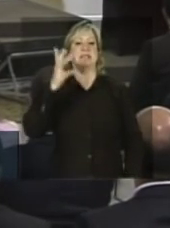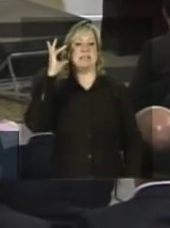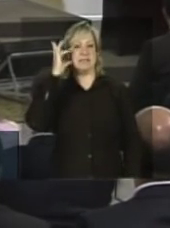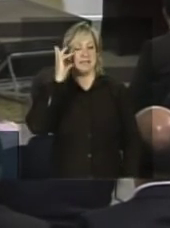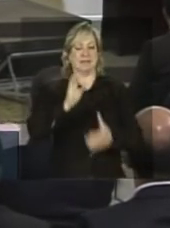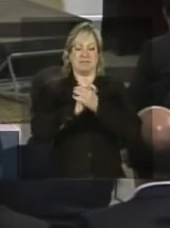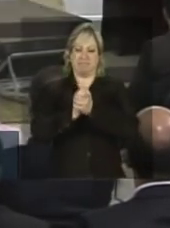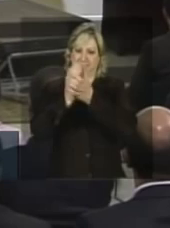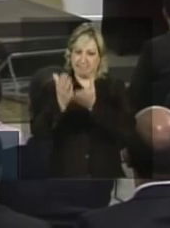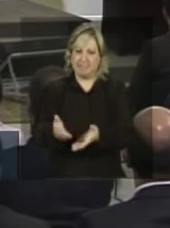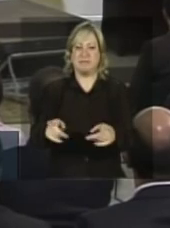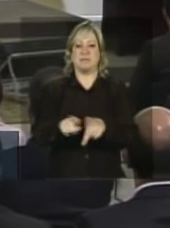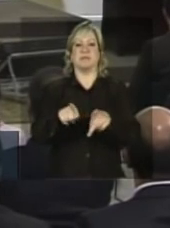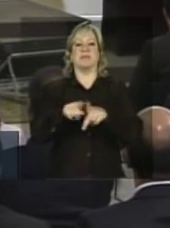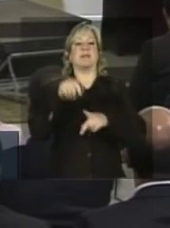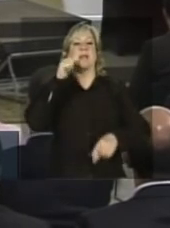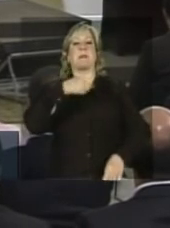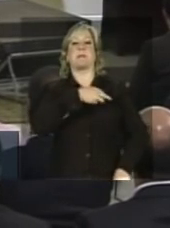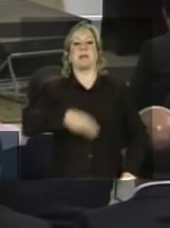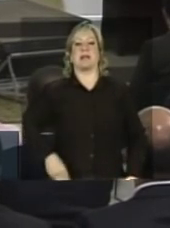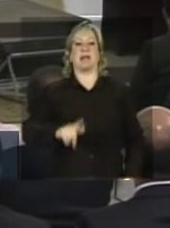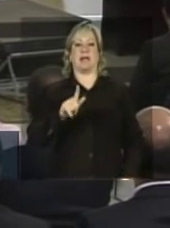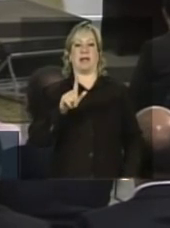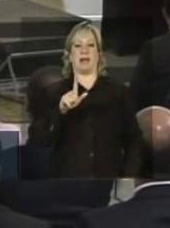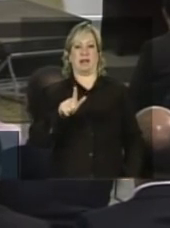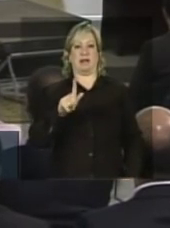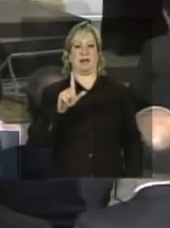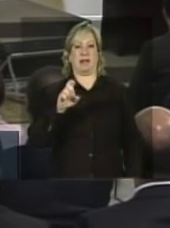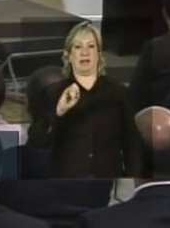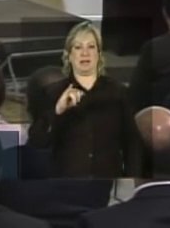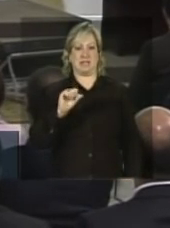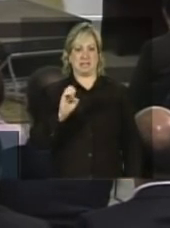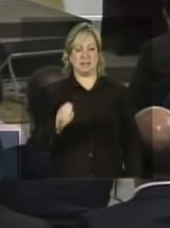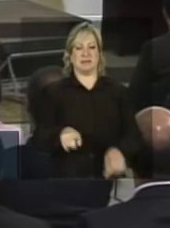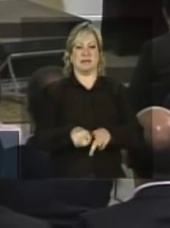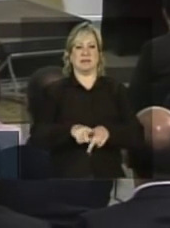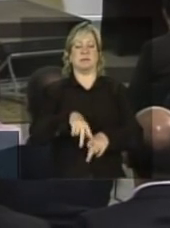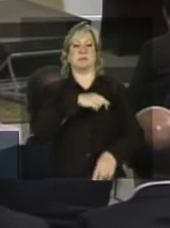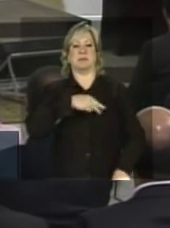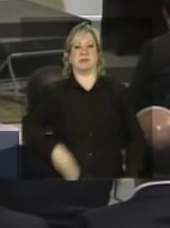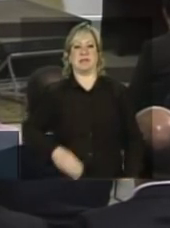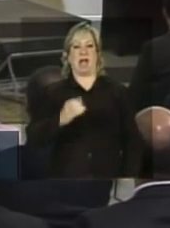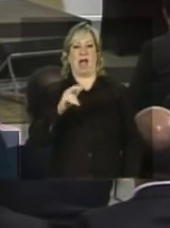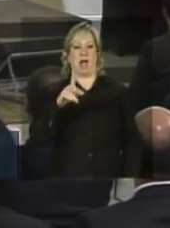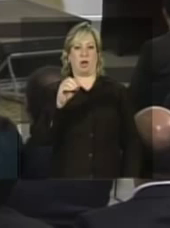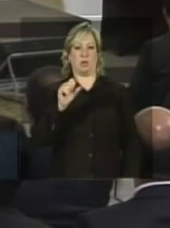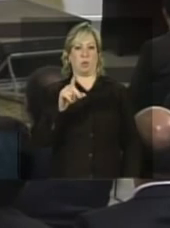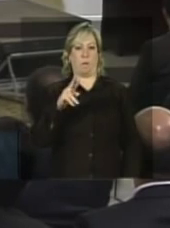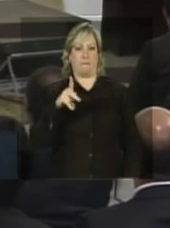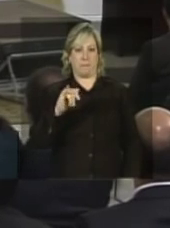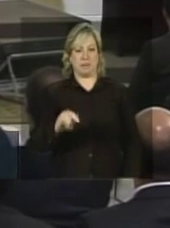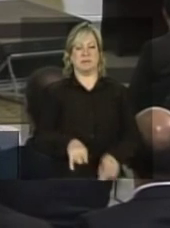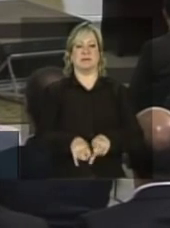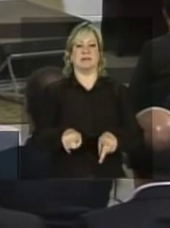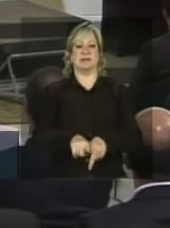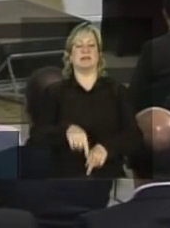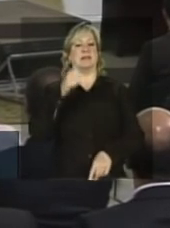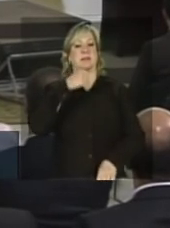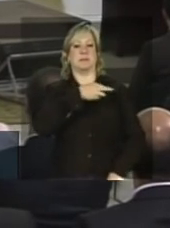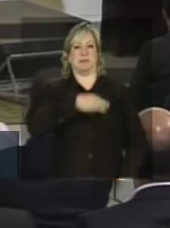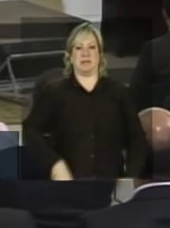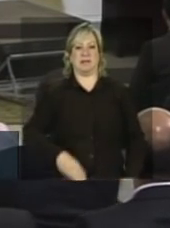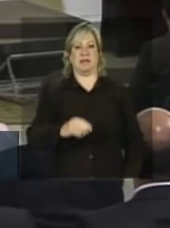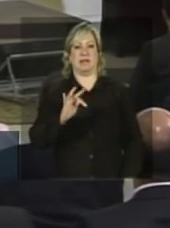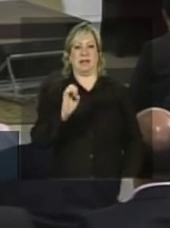a ministra Gleici Hoffmann, o ministro Carlos Lupe, Tereza Campelo, a